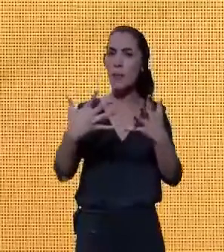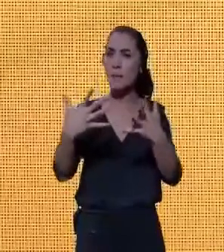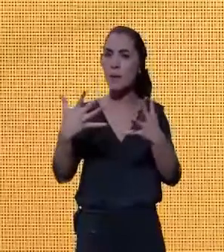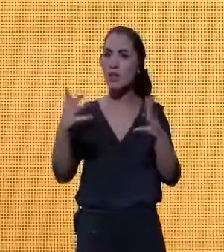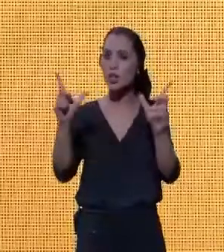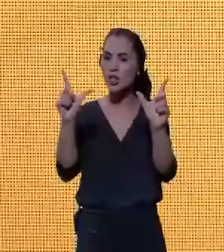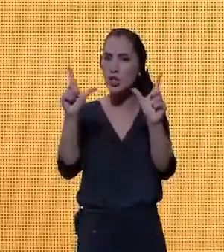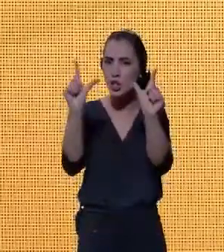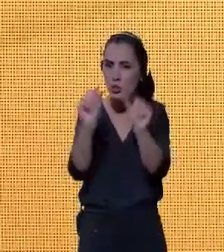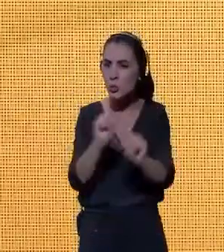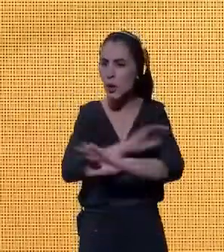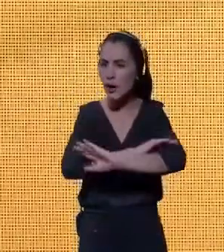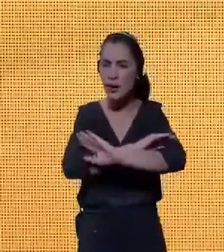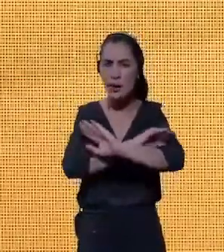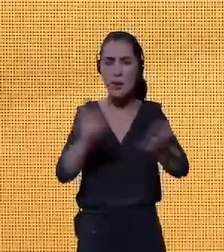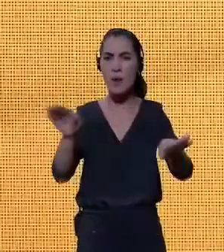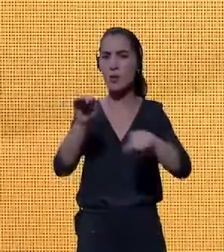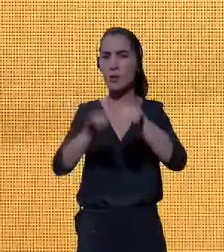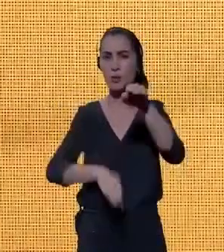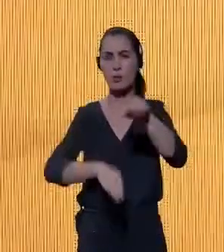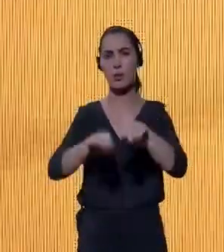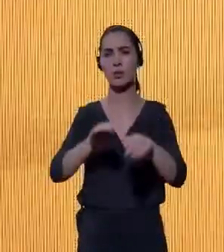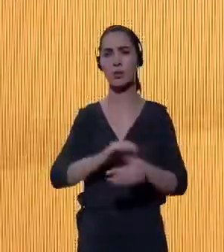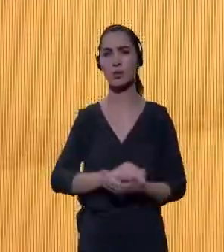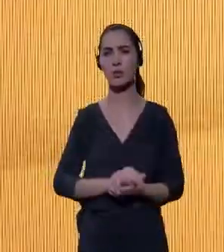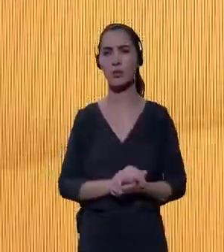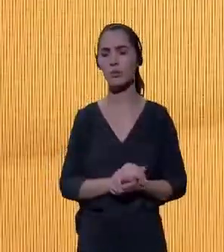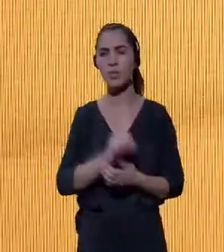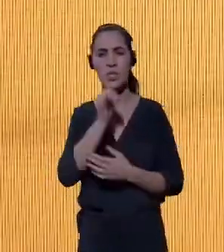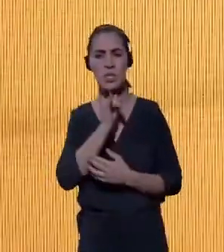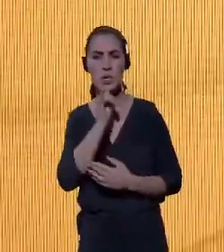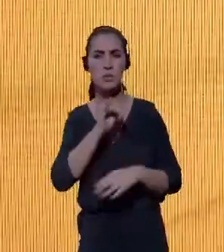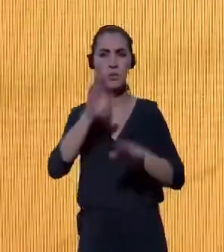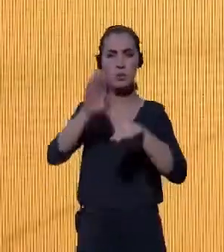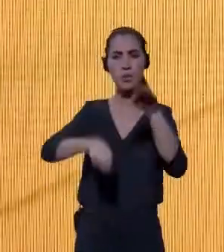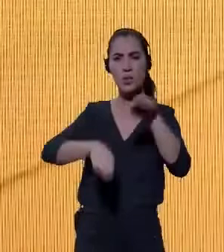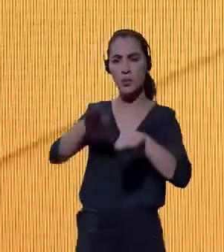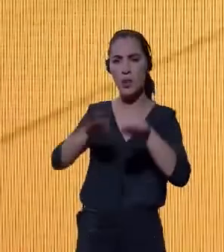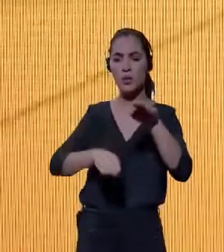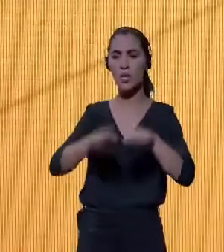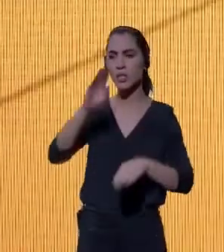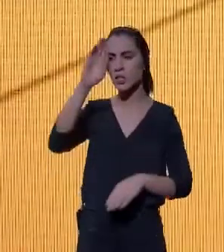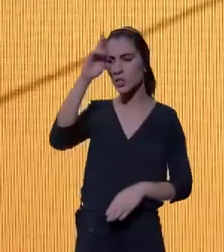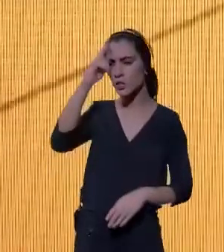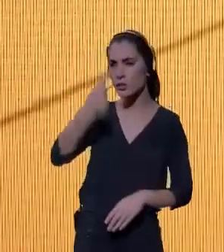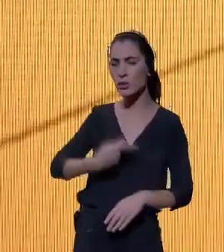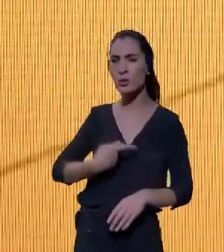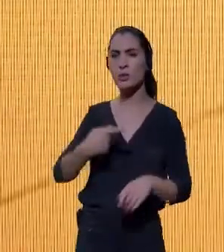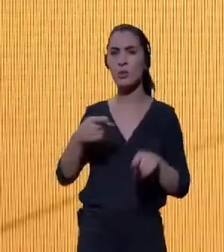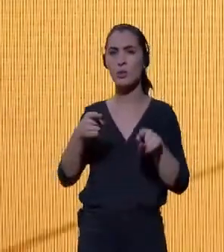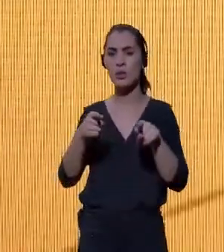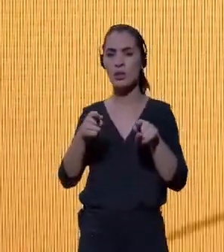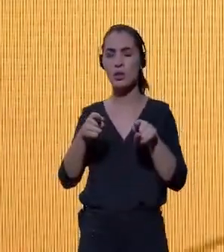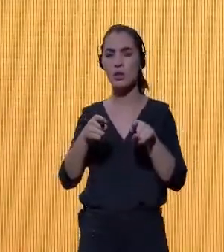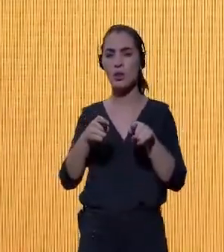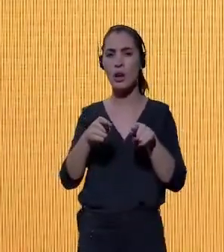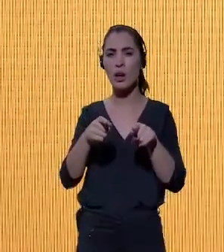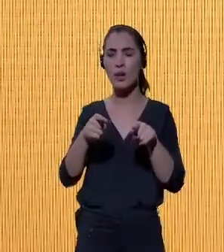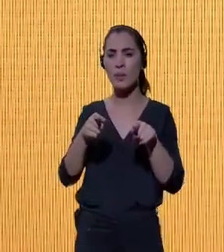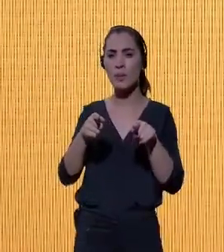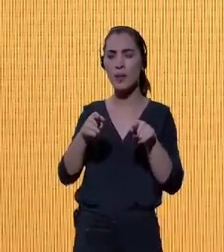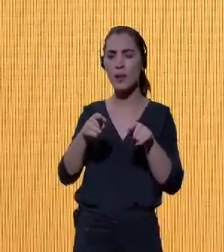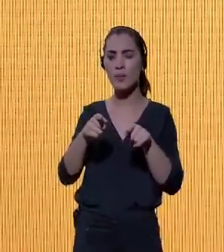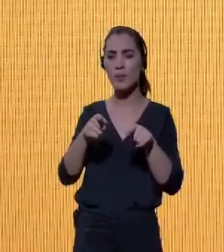desigualdades de oportunidades, desde aquela que existe entre indivíduos, até relação desbalanceada